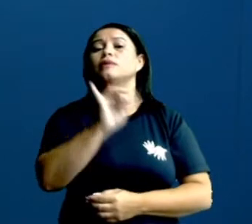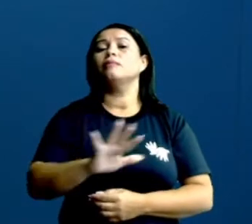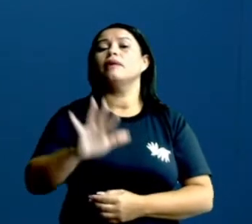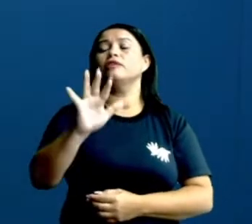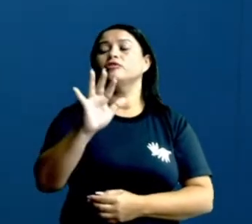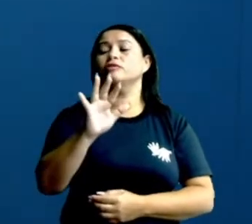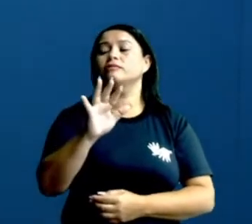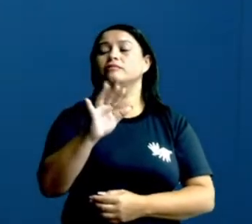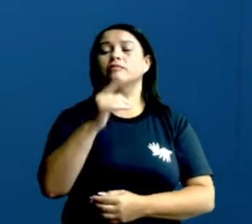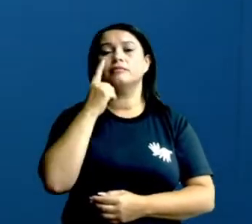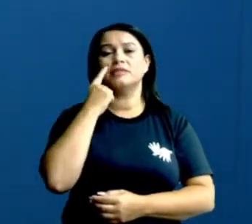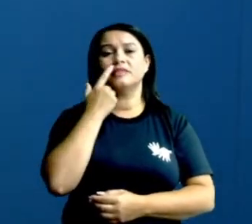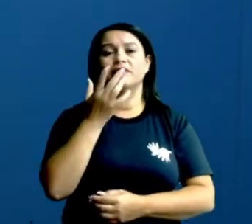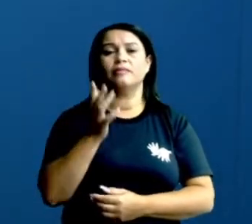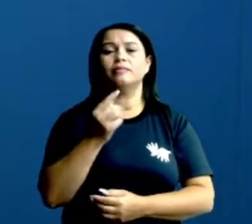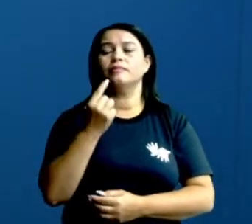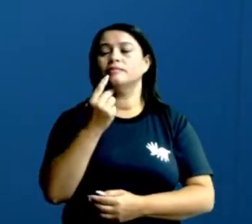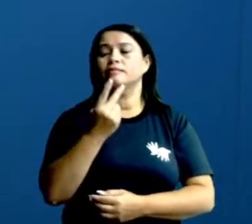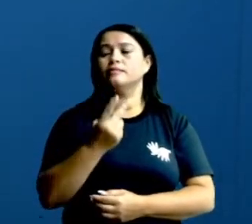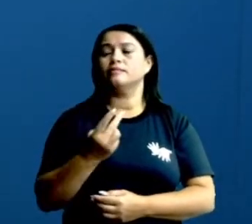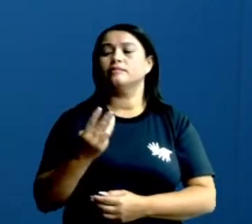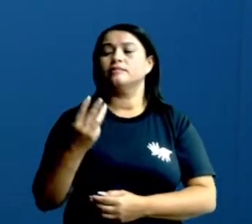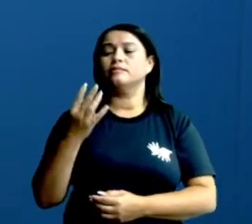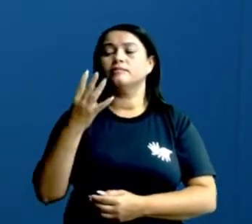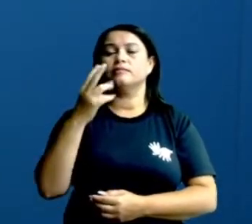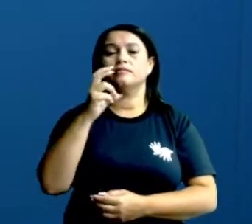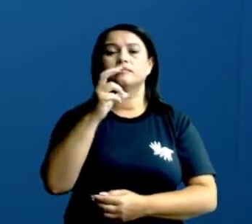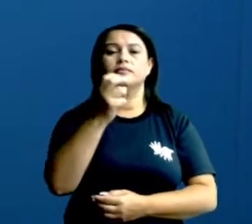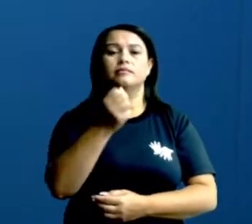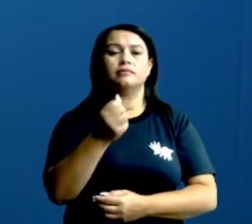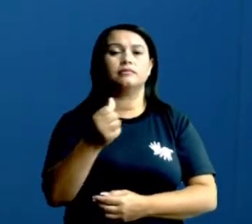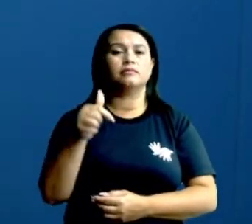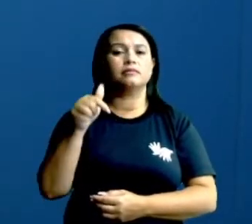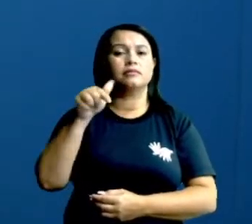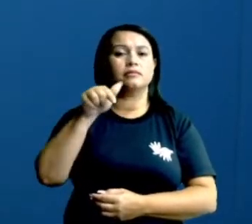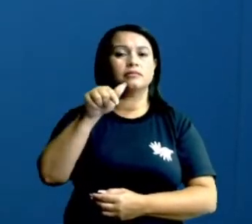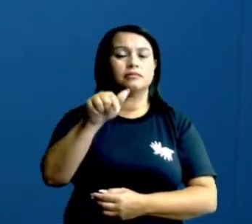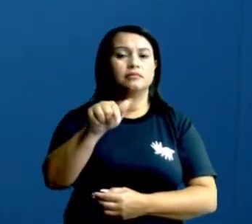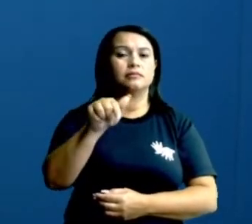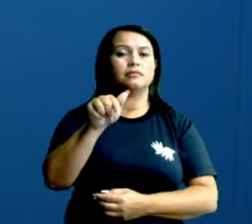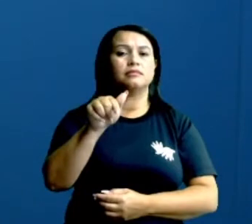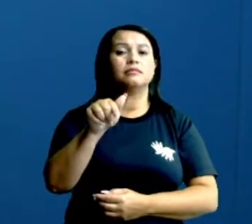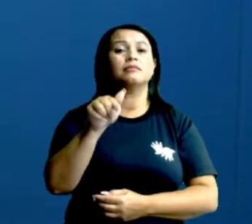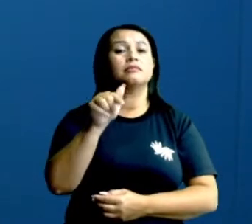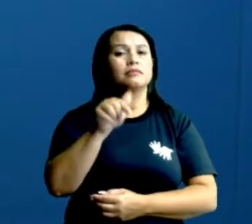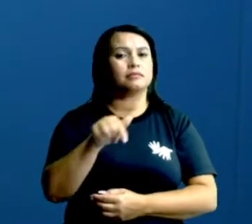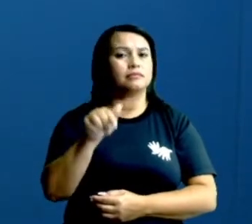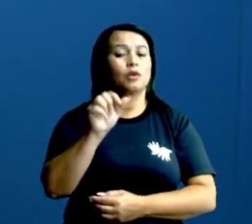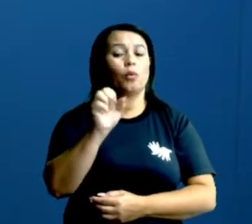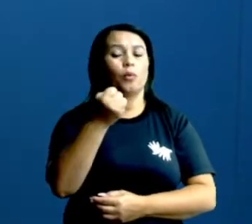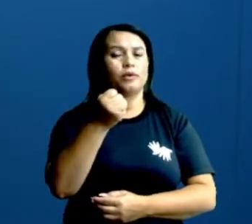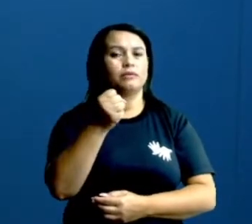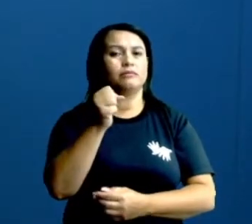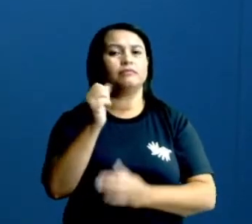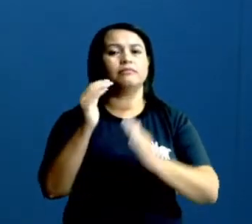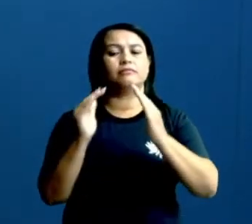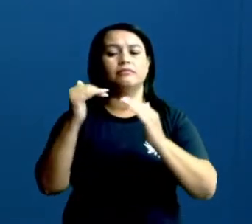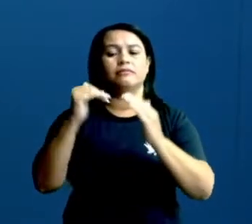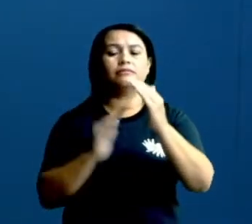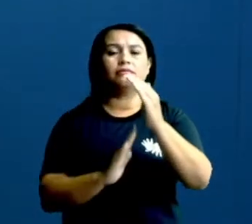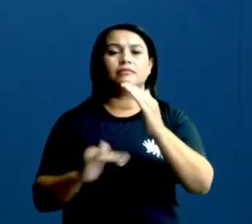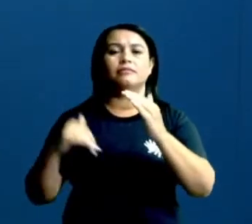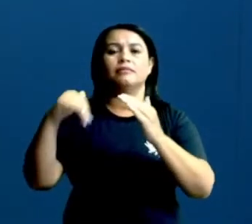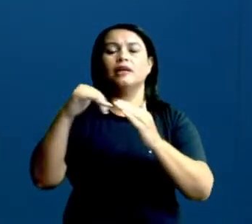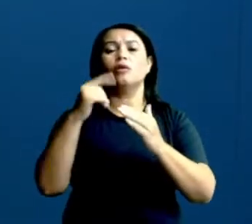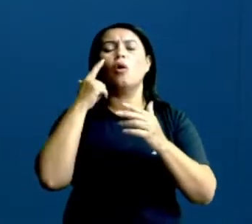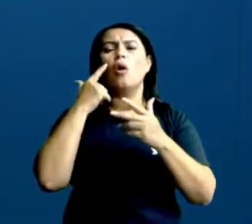geométrica. Um, dois, três, quatro, cinco, seis, sete. Oito lados. Então, veja só.